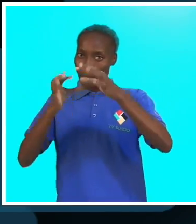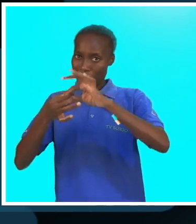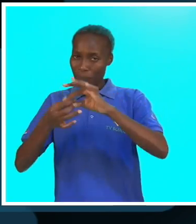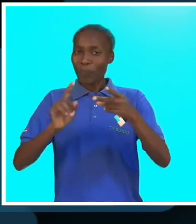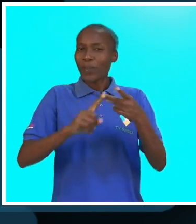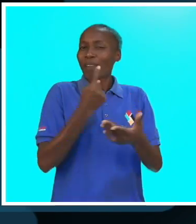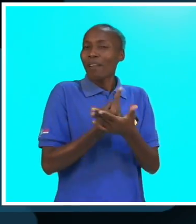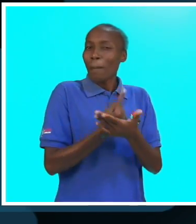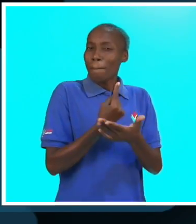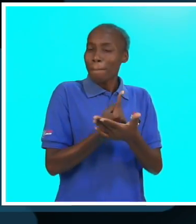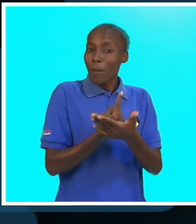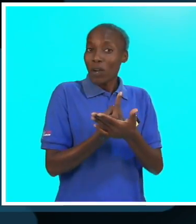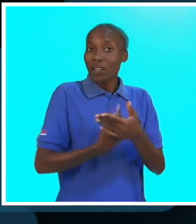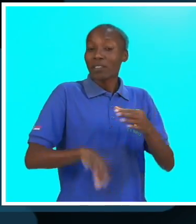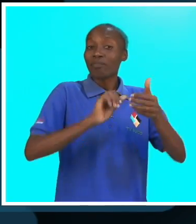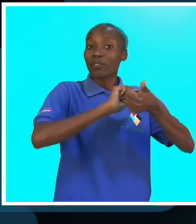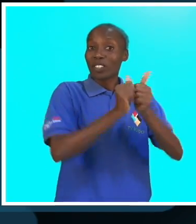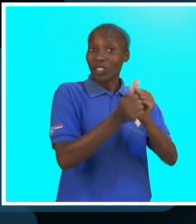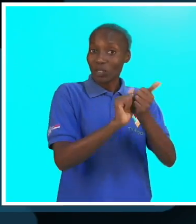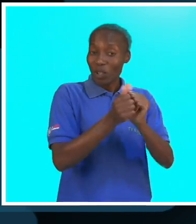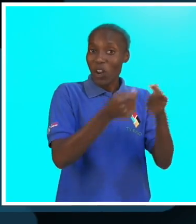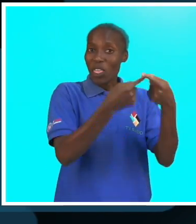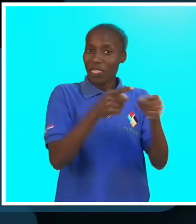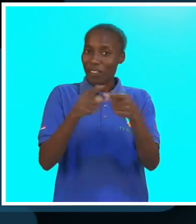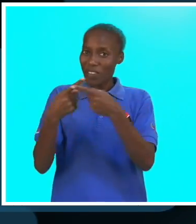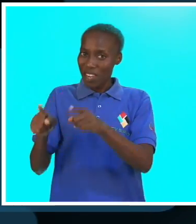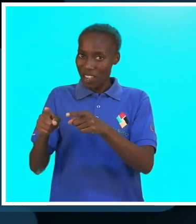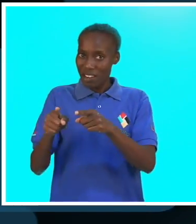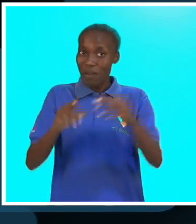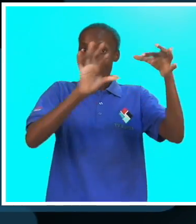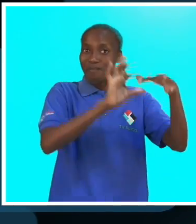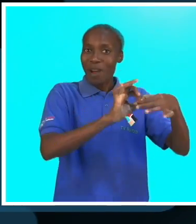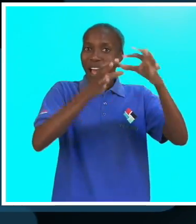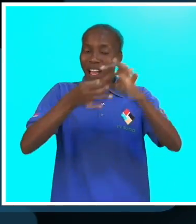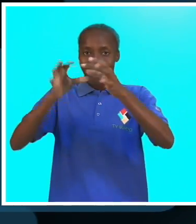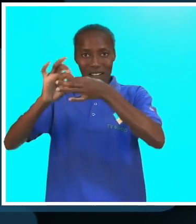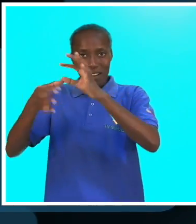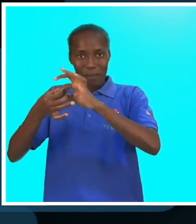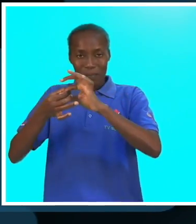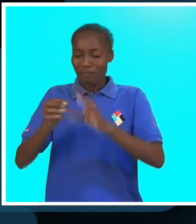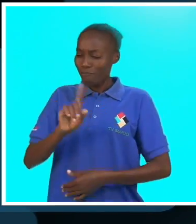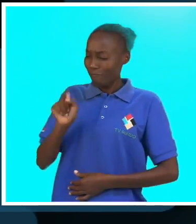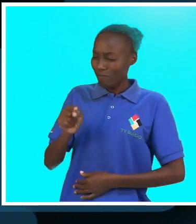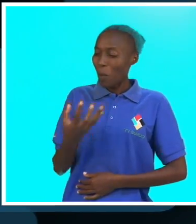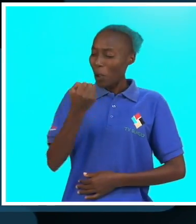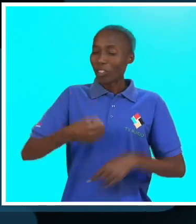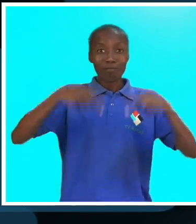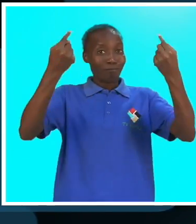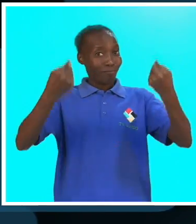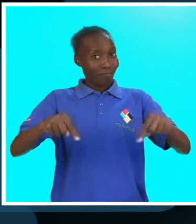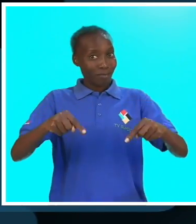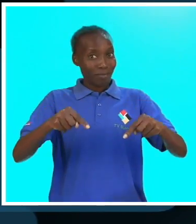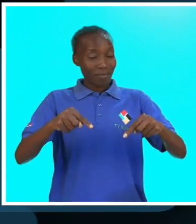essencialmente o desporto das modalidades paralímpicas. Você quer concorrer para